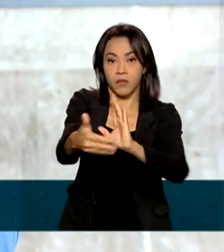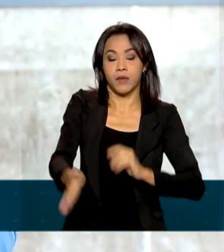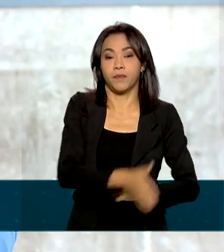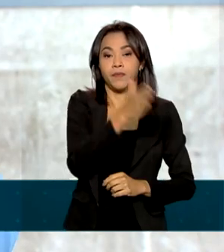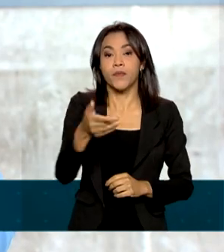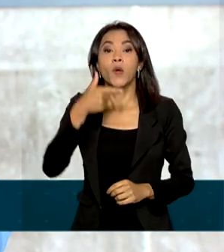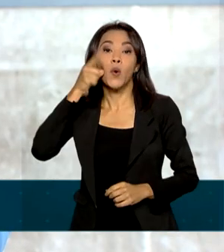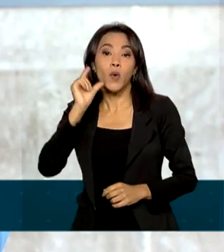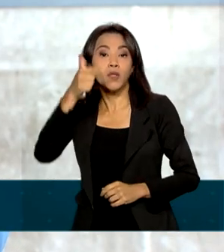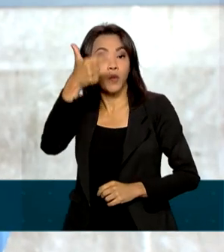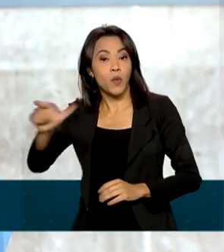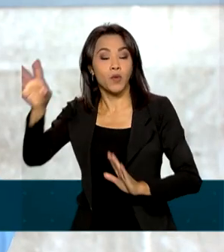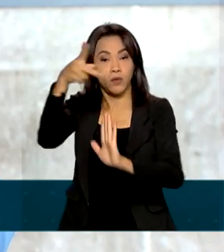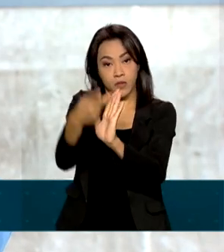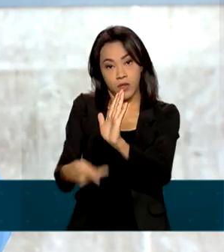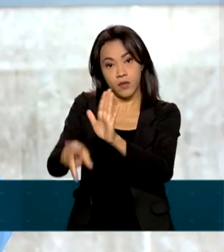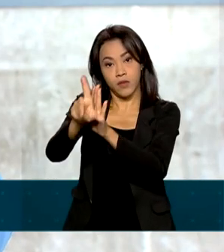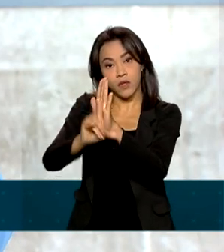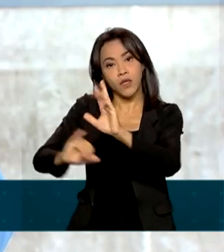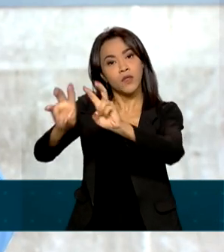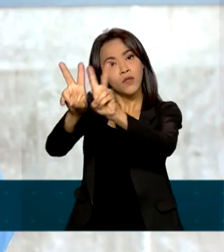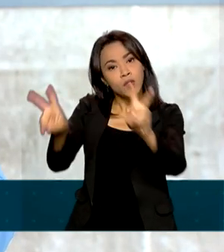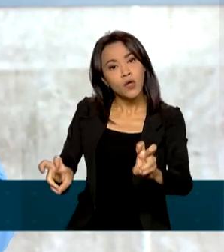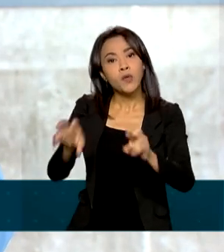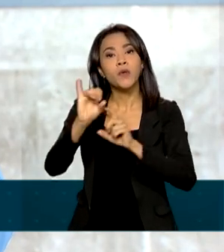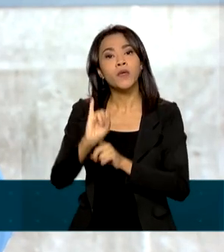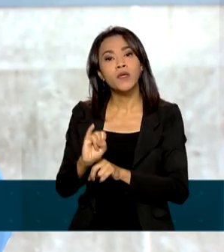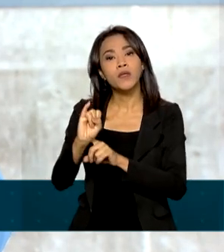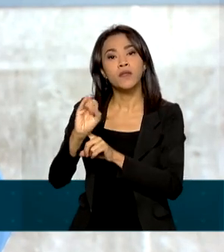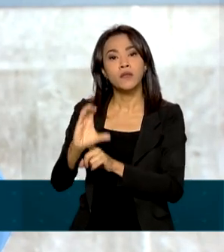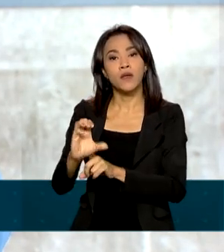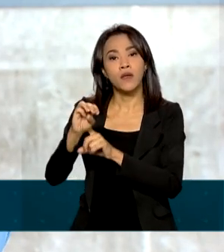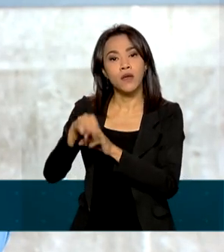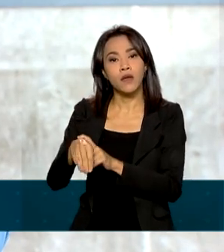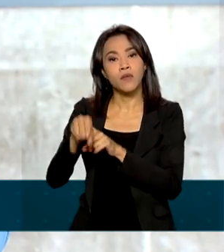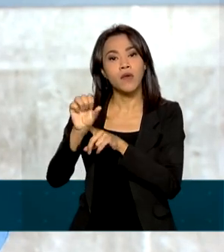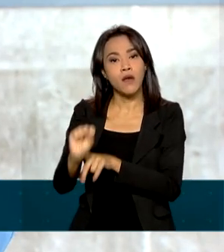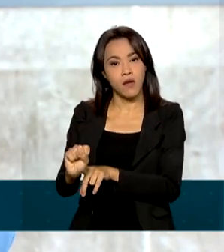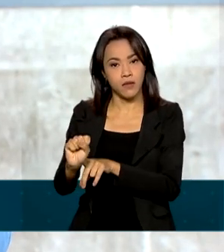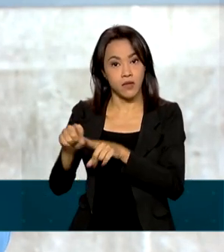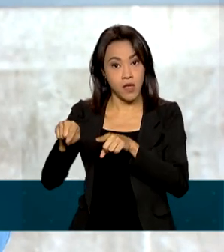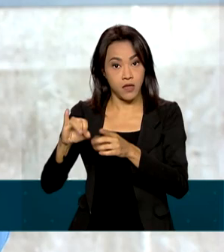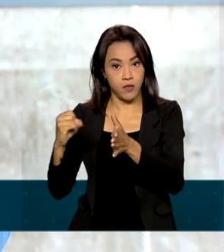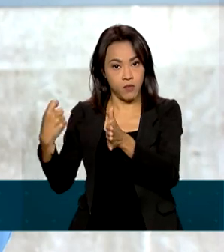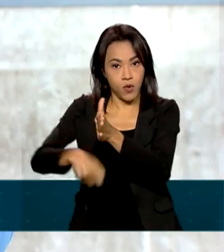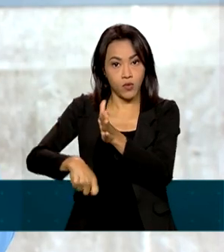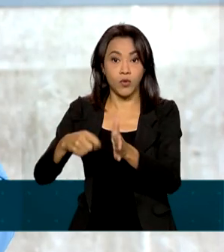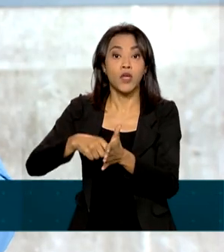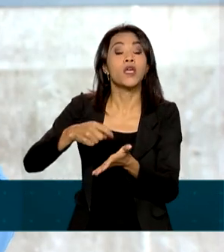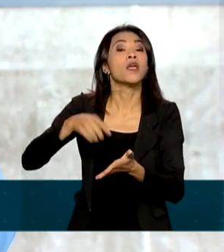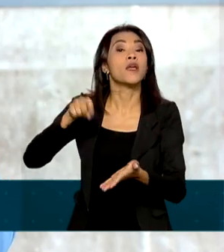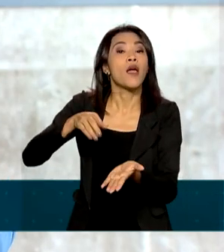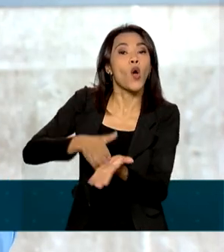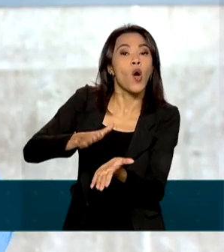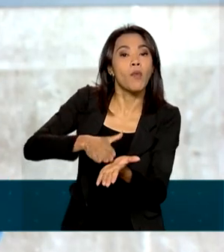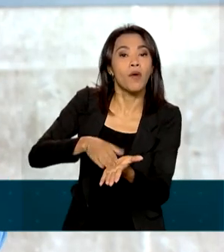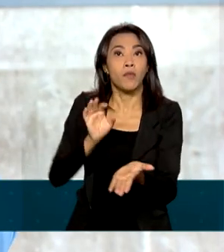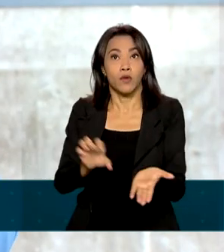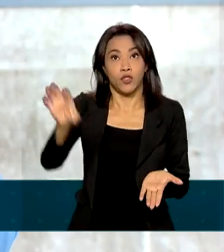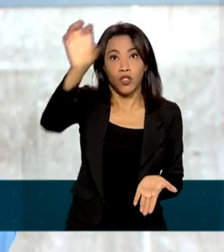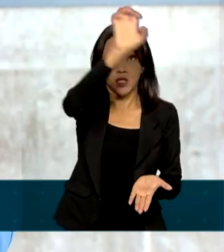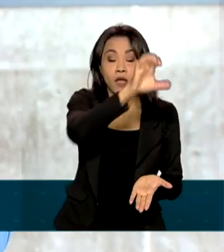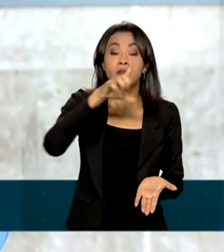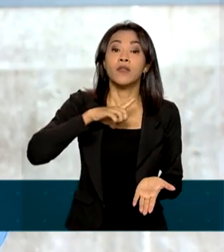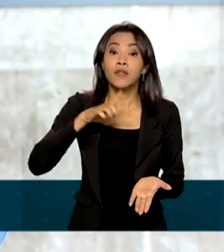outro projeto de lei, nesse caso sobre o ICMS. Ele estabelece que o ICMS cobrado pelos estados tem uma alíquota